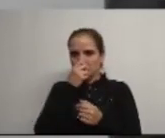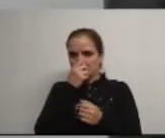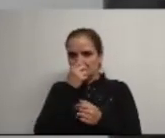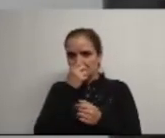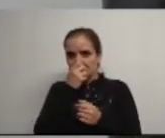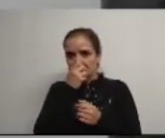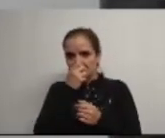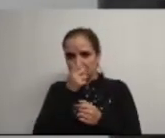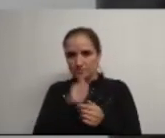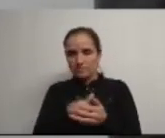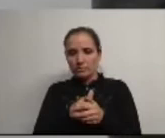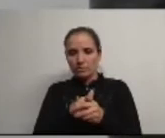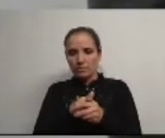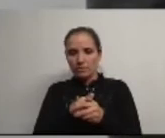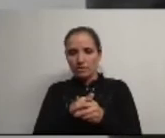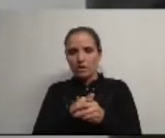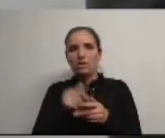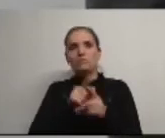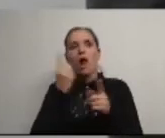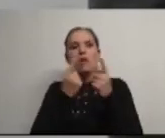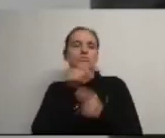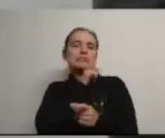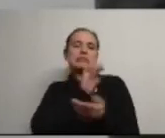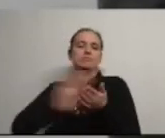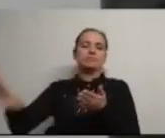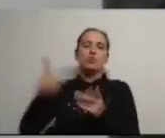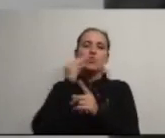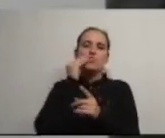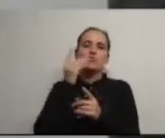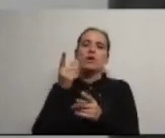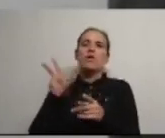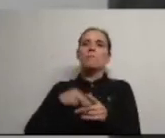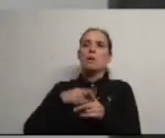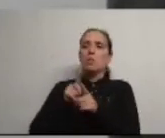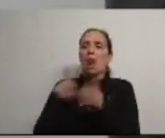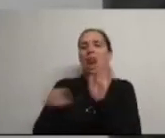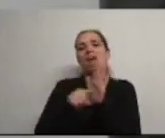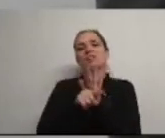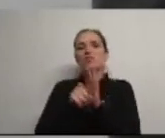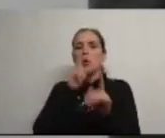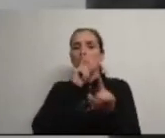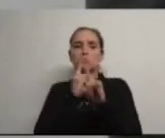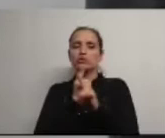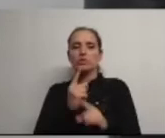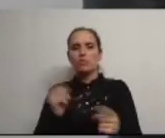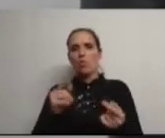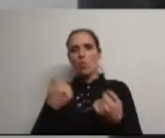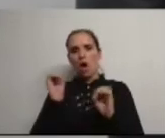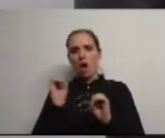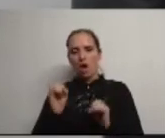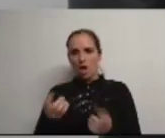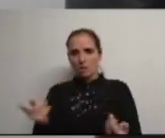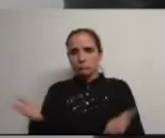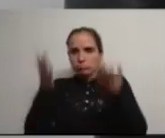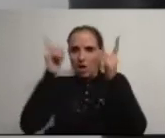ação, menosprezados infantilmente por alguns, como se a obtenção de um prémio fosse situação negativa e não promocional de um Conselho que é o nosso.